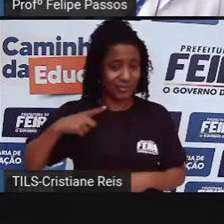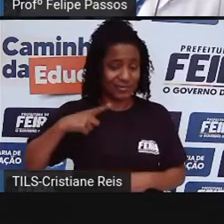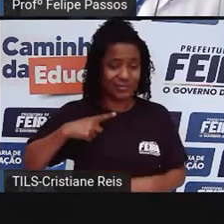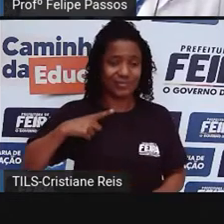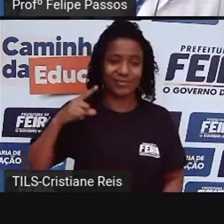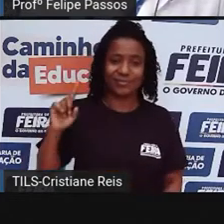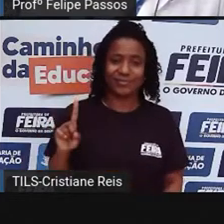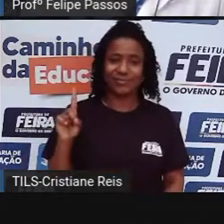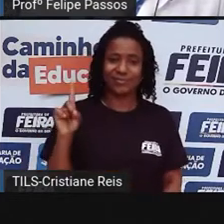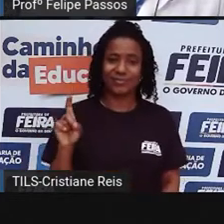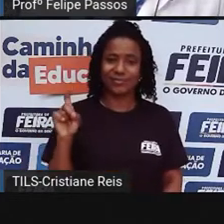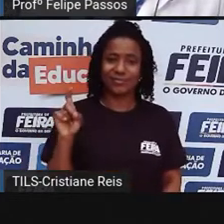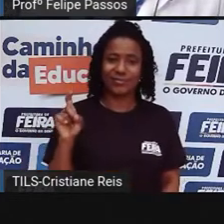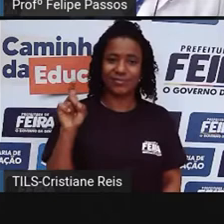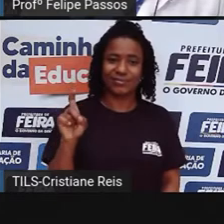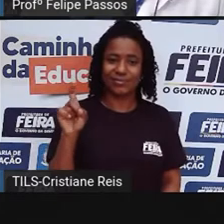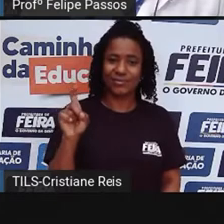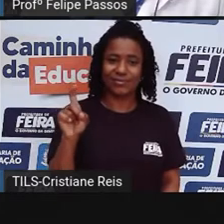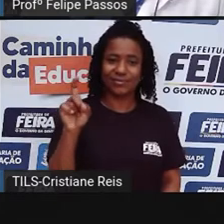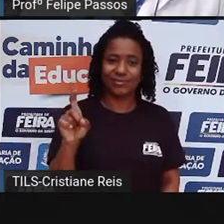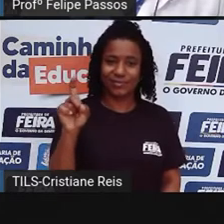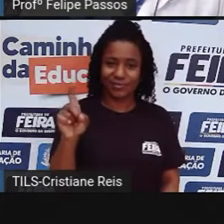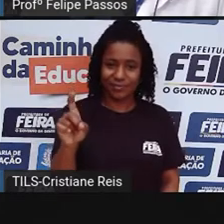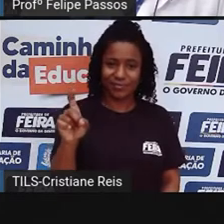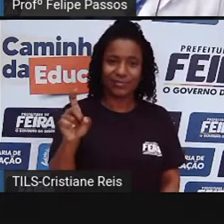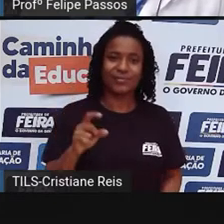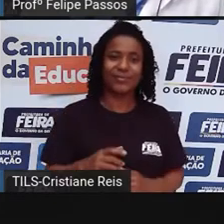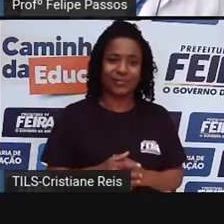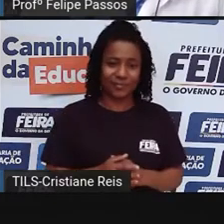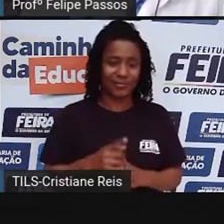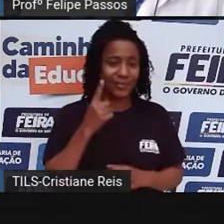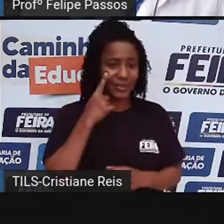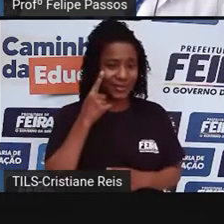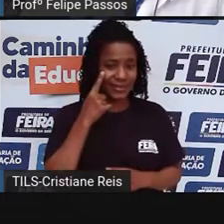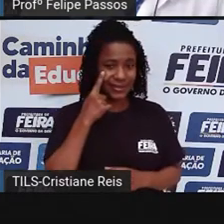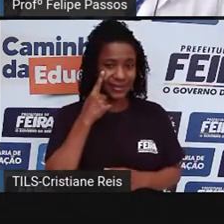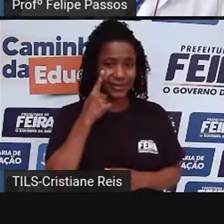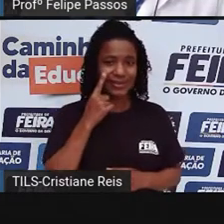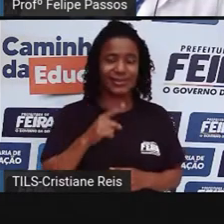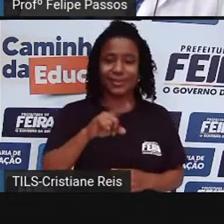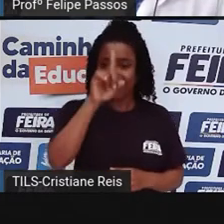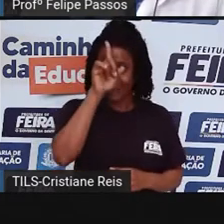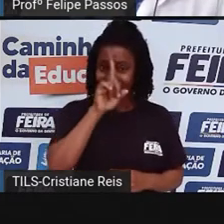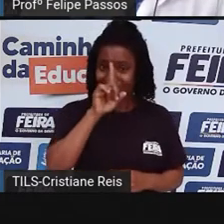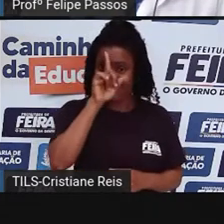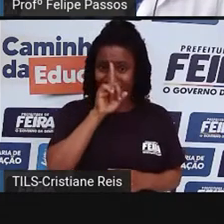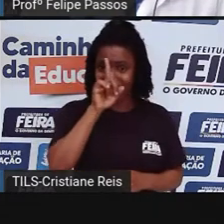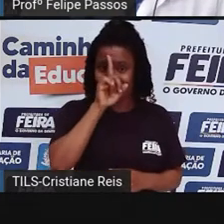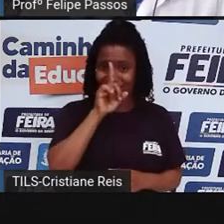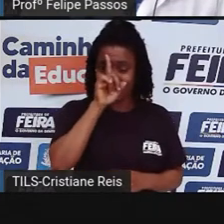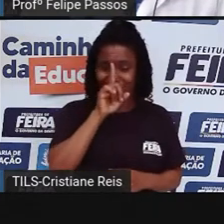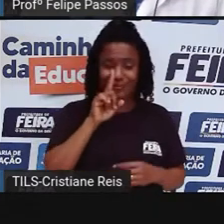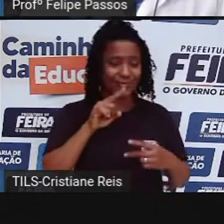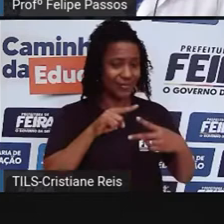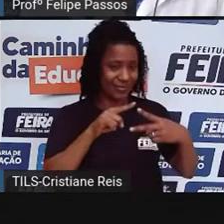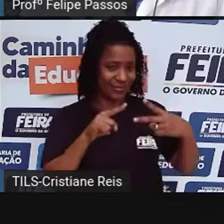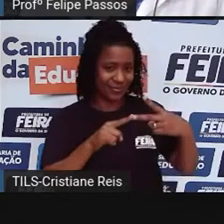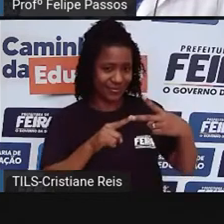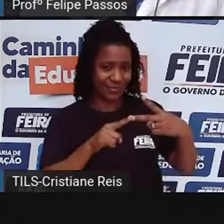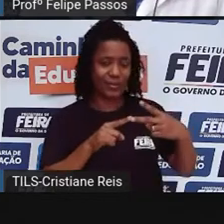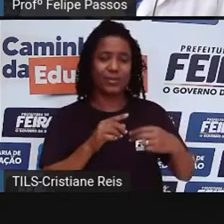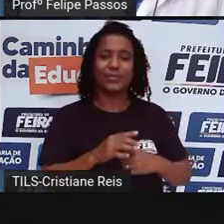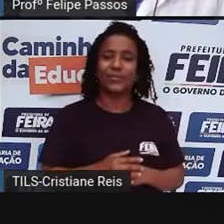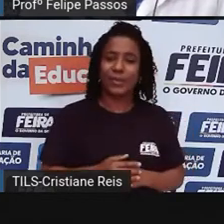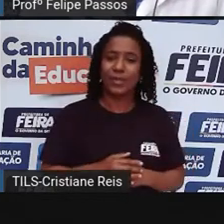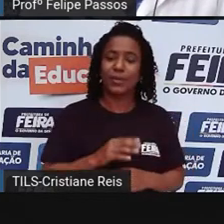Que estão representados como esses dois tons de amarelo aqui, né? Então, veja que o Homo sapiens,